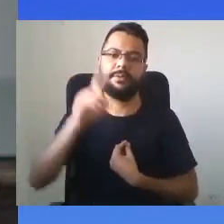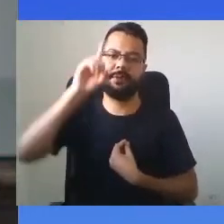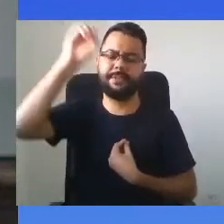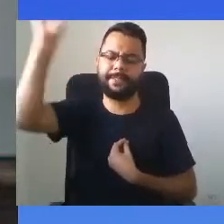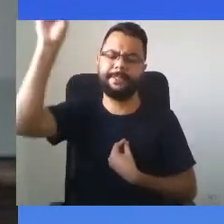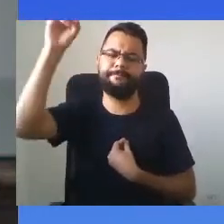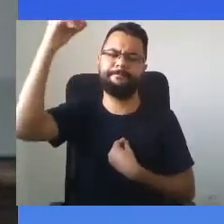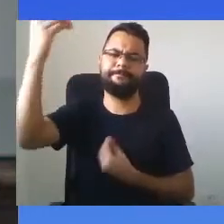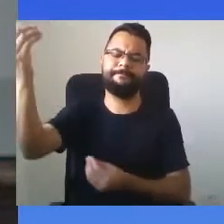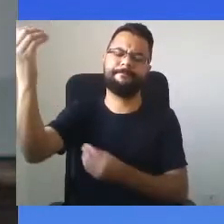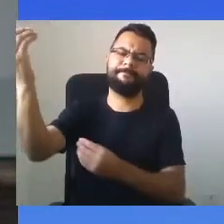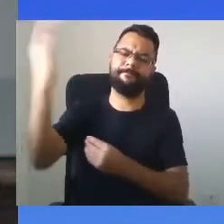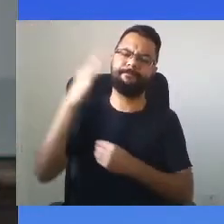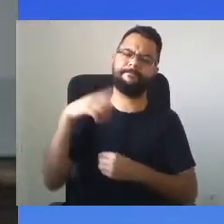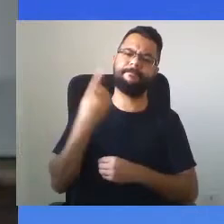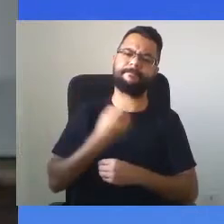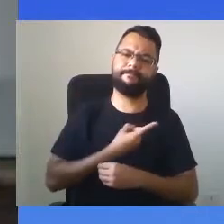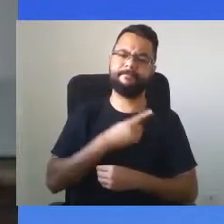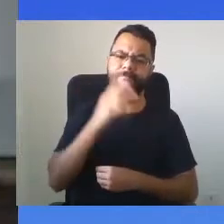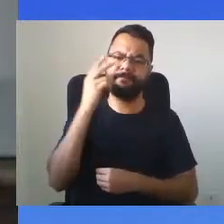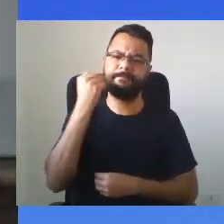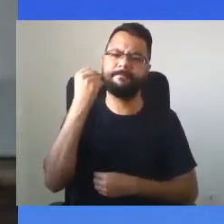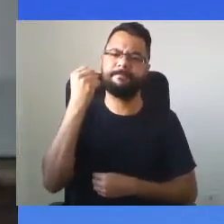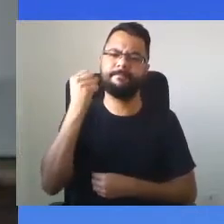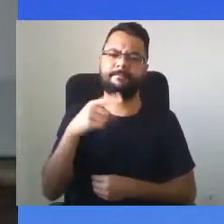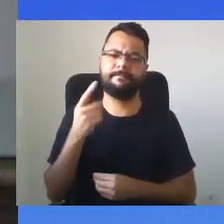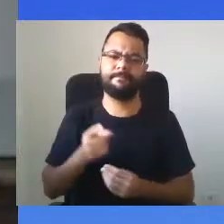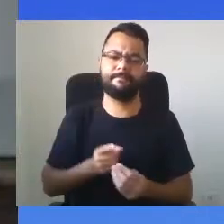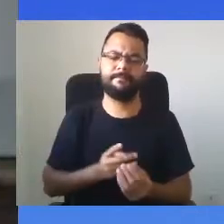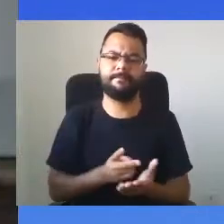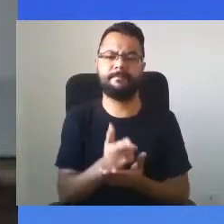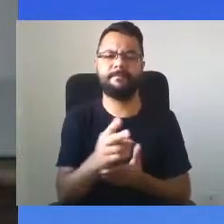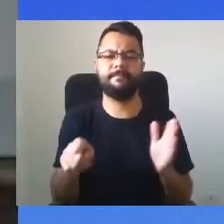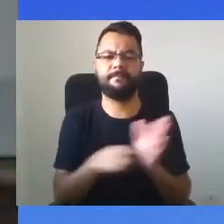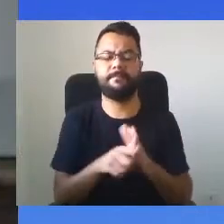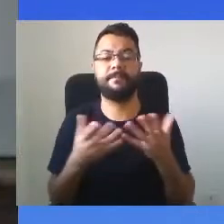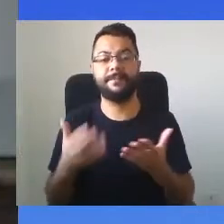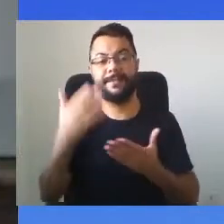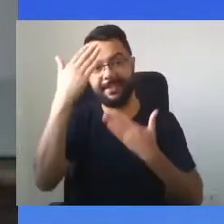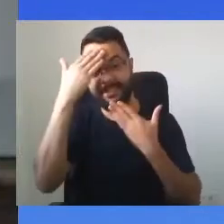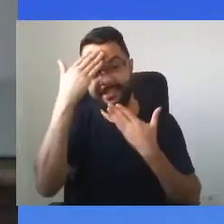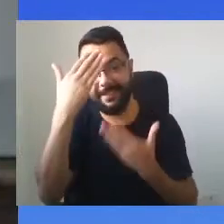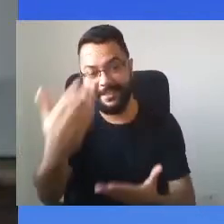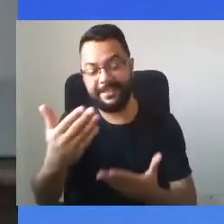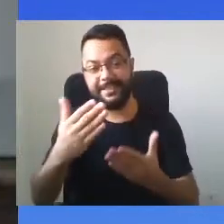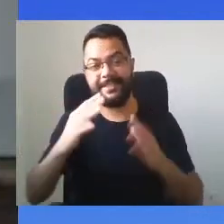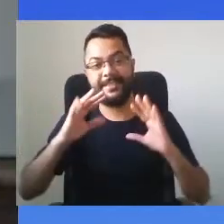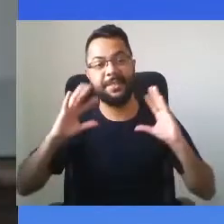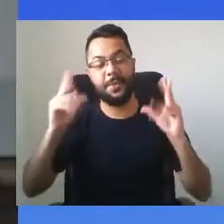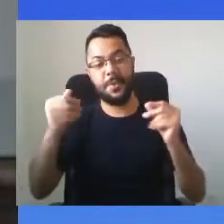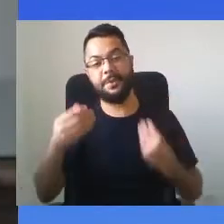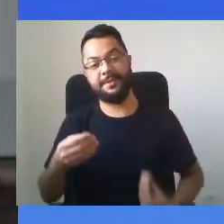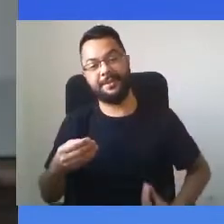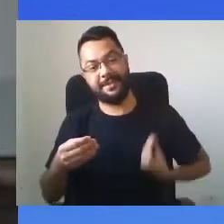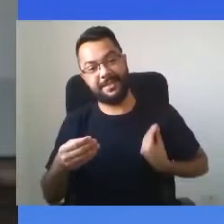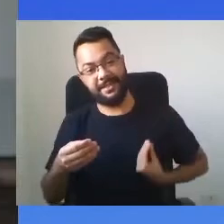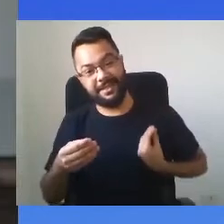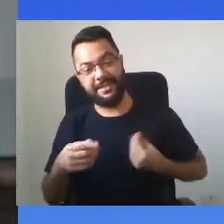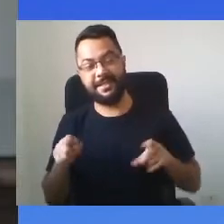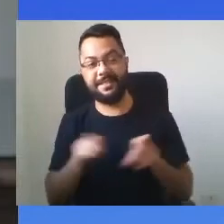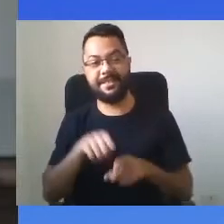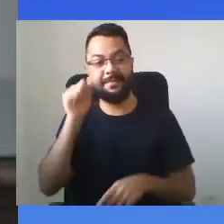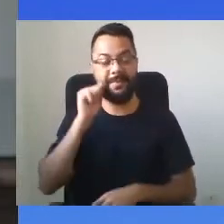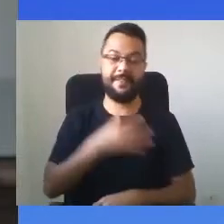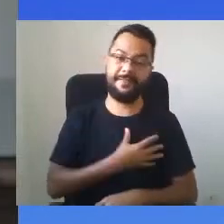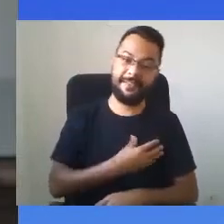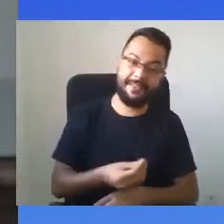continuar nesta caminhada. E eu quero agradecer a todos os que estão aqui presentes, às minhas filhas, às